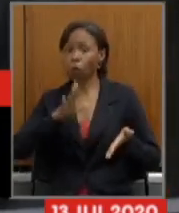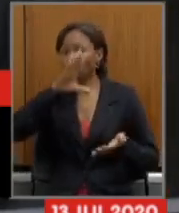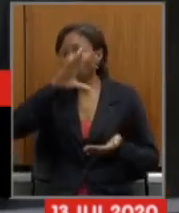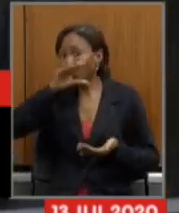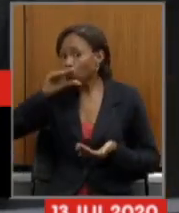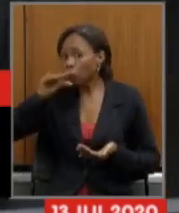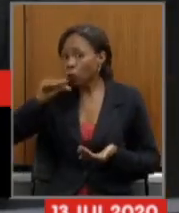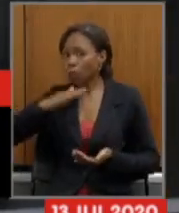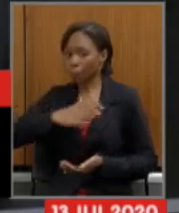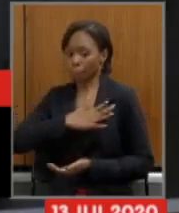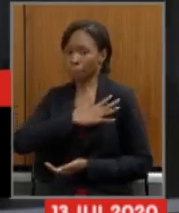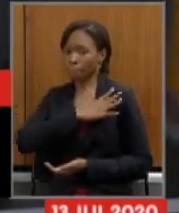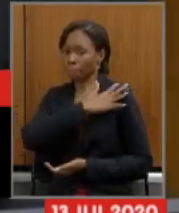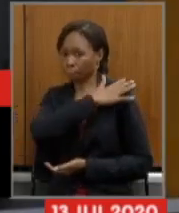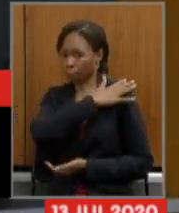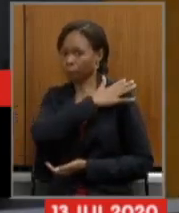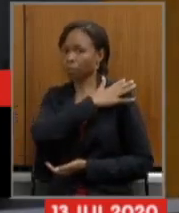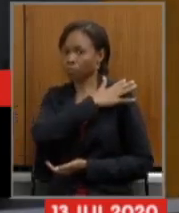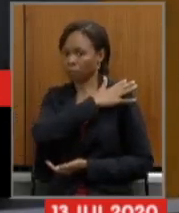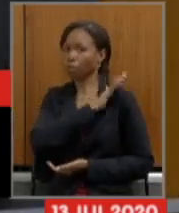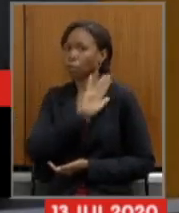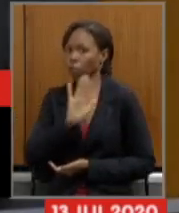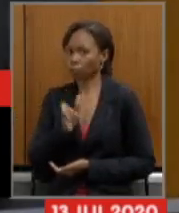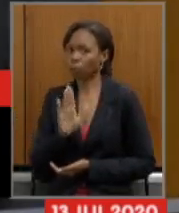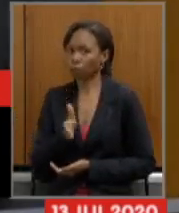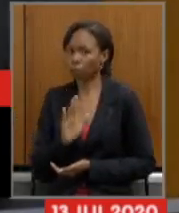militares, ou seja,